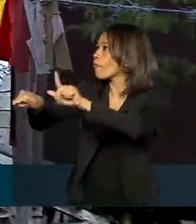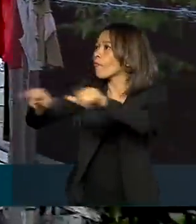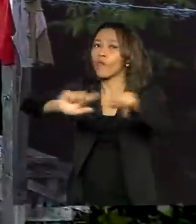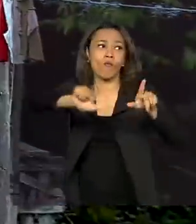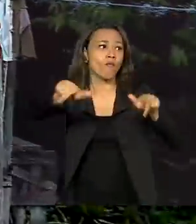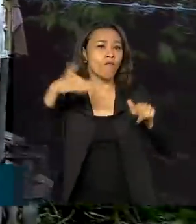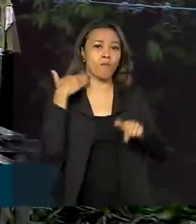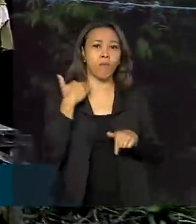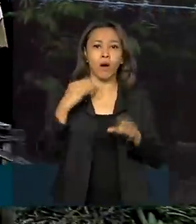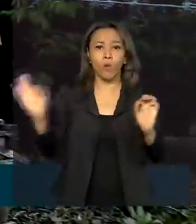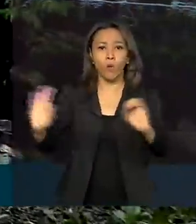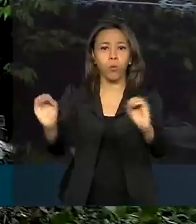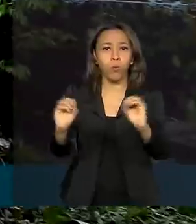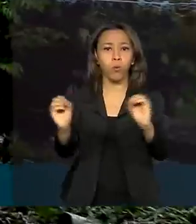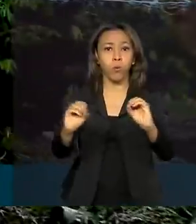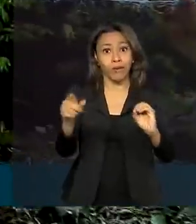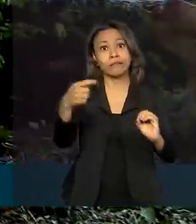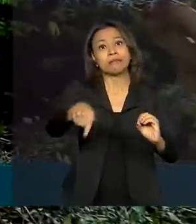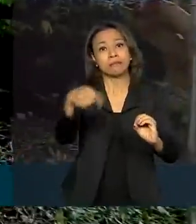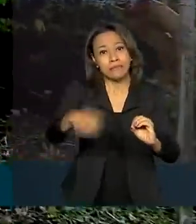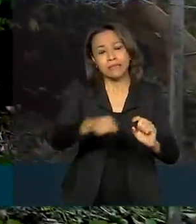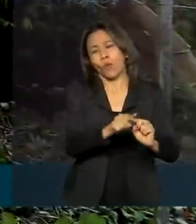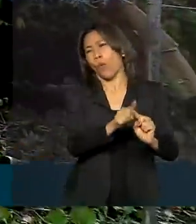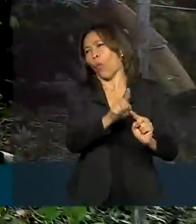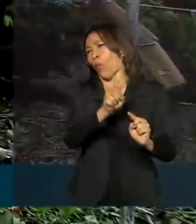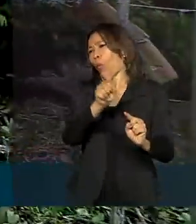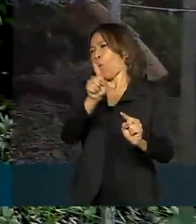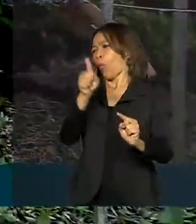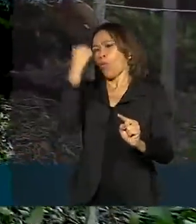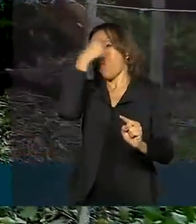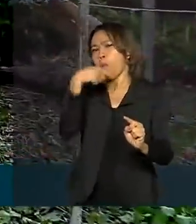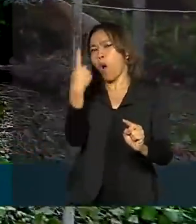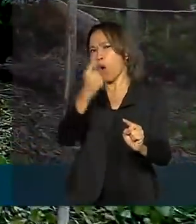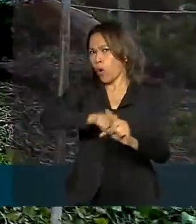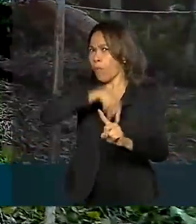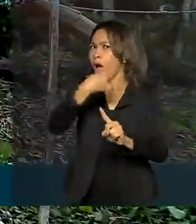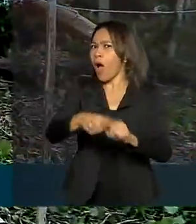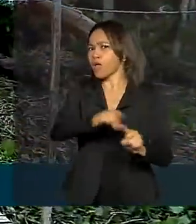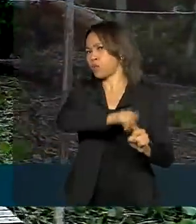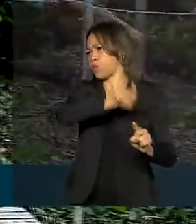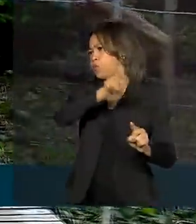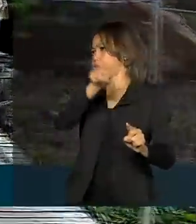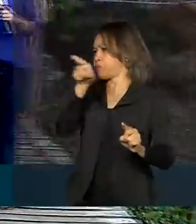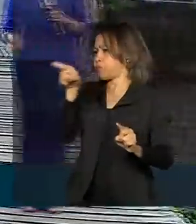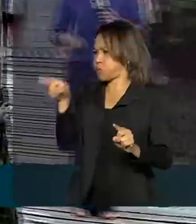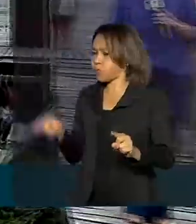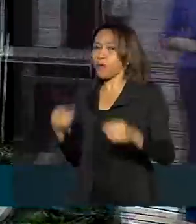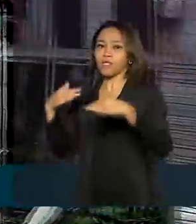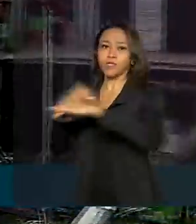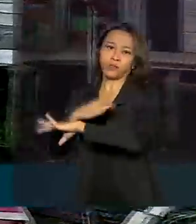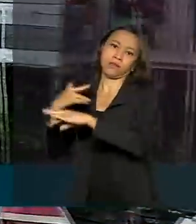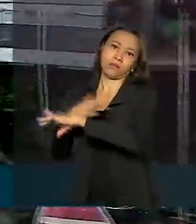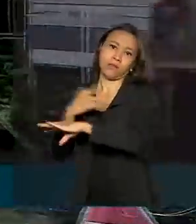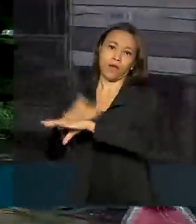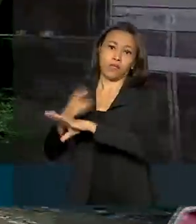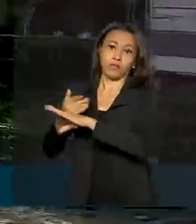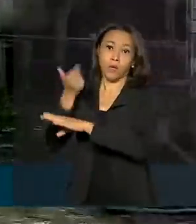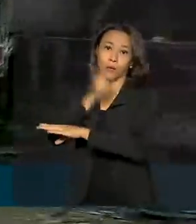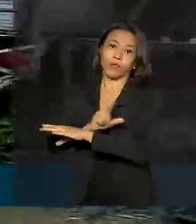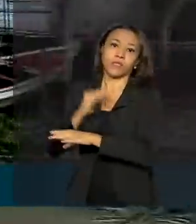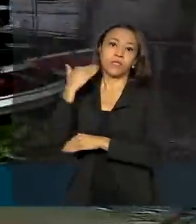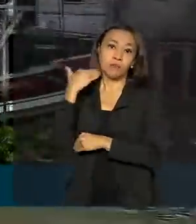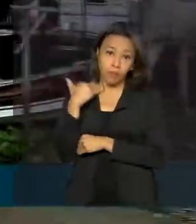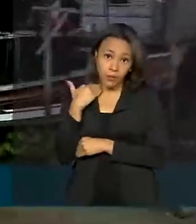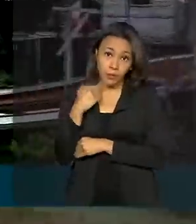aqui tem que se deslocar muitas vezes por uma hora ou mais rio abaixo para ter acesso a serviços bancários.